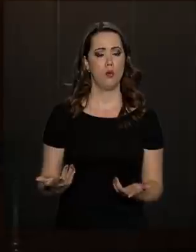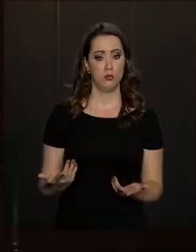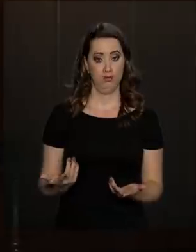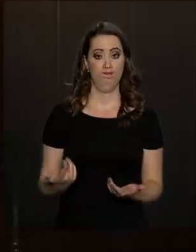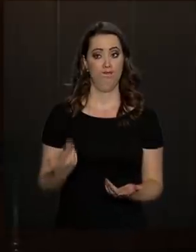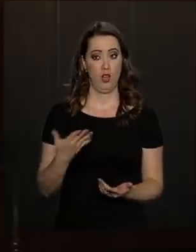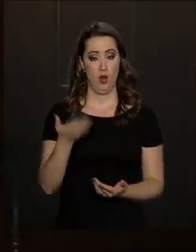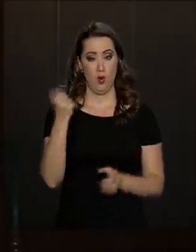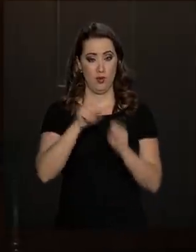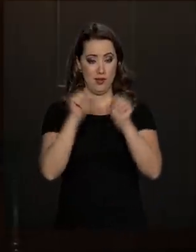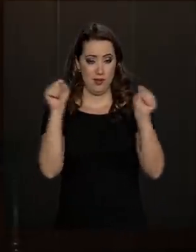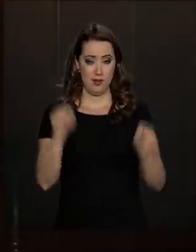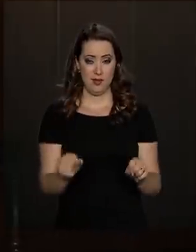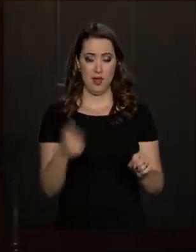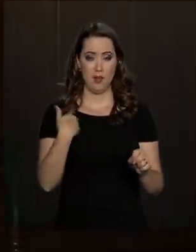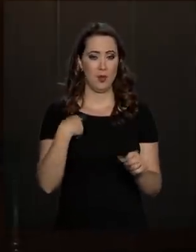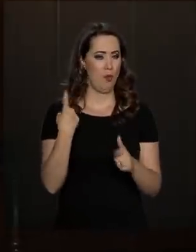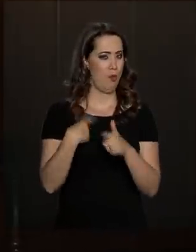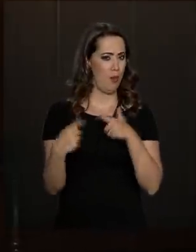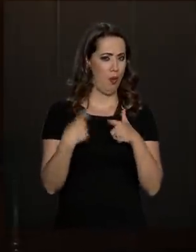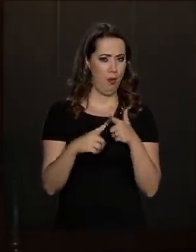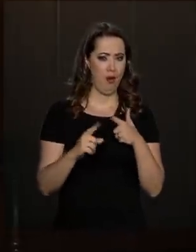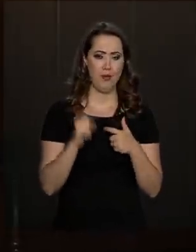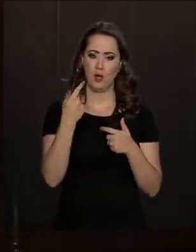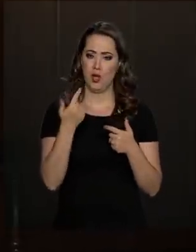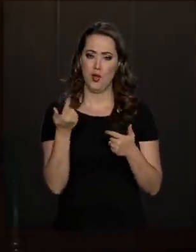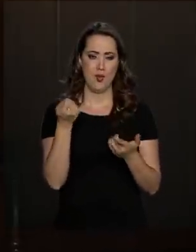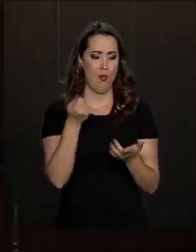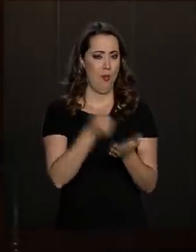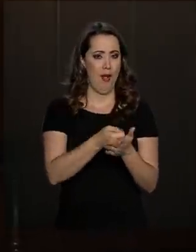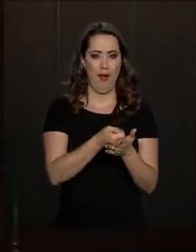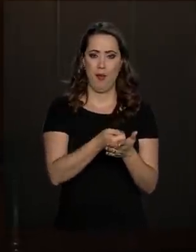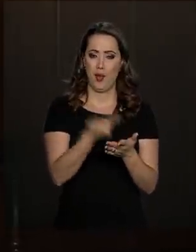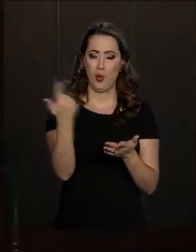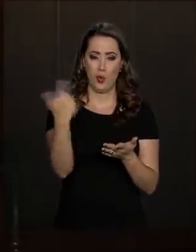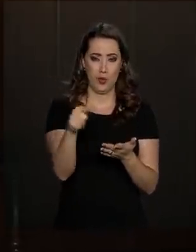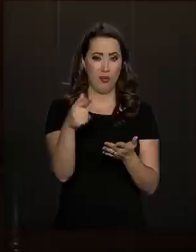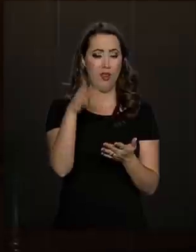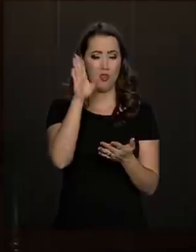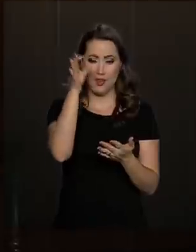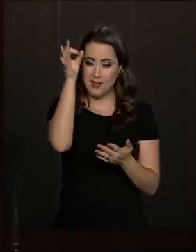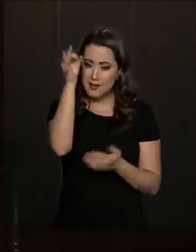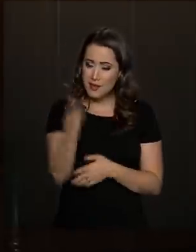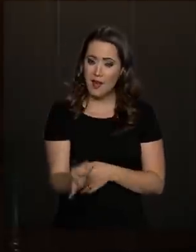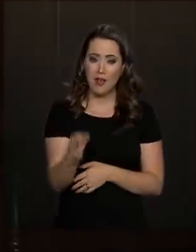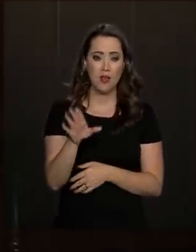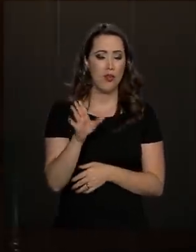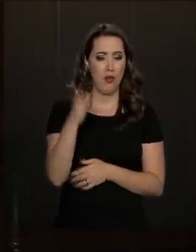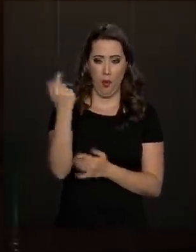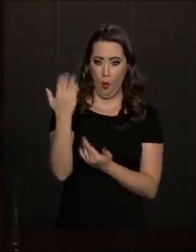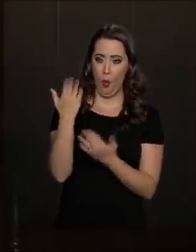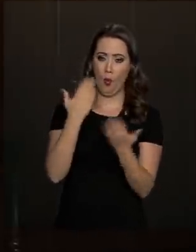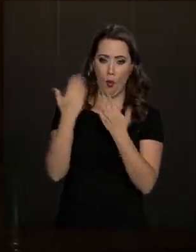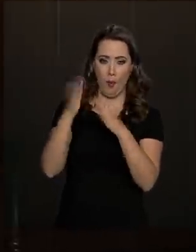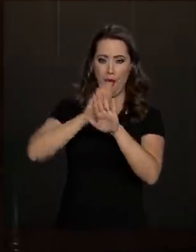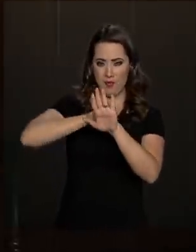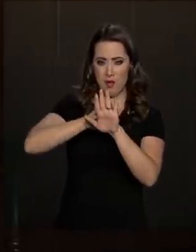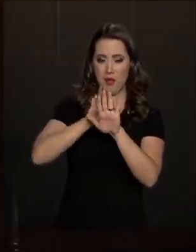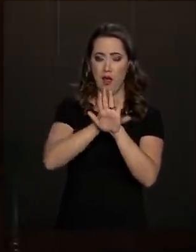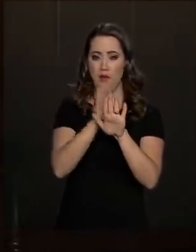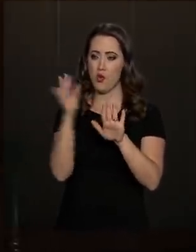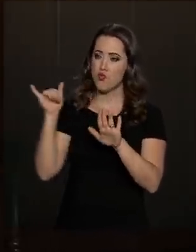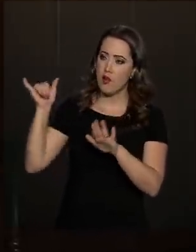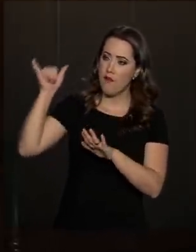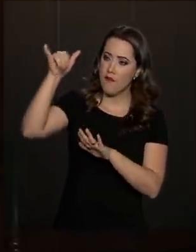defeito de ser inviável financeiramente, a média e longo prazo, está condenado. É um avião condenado a cair. Eu usei essa imagem várias